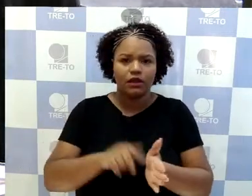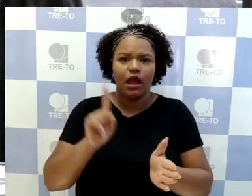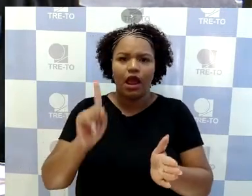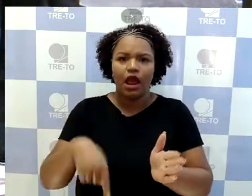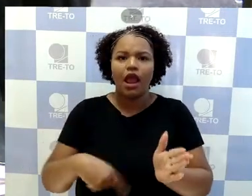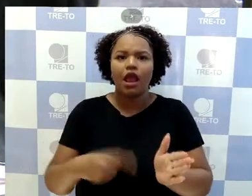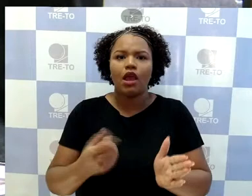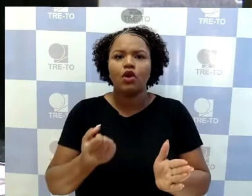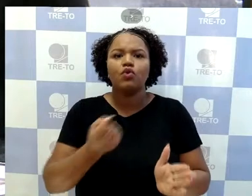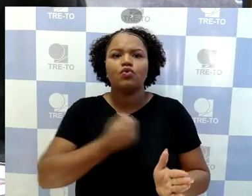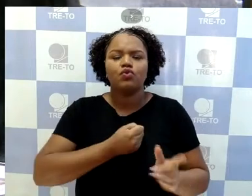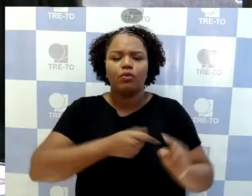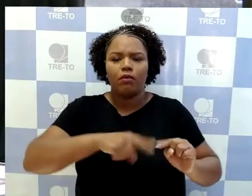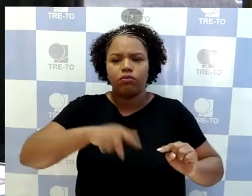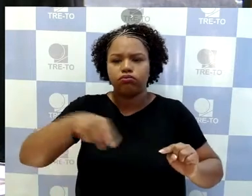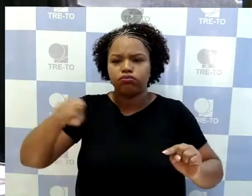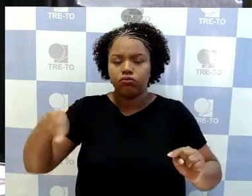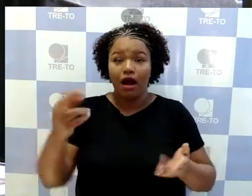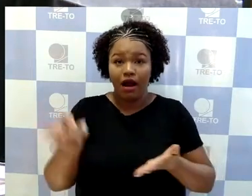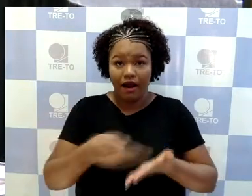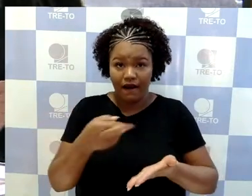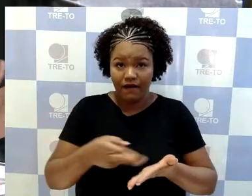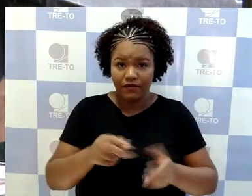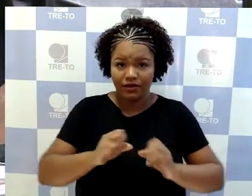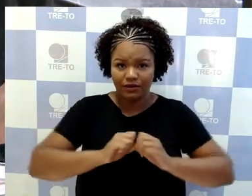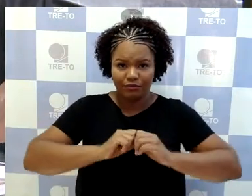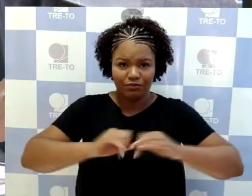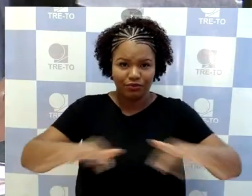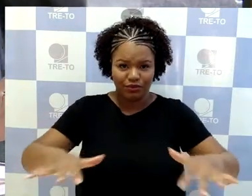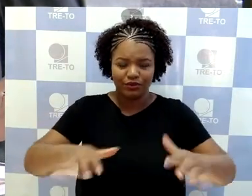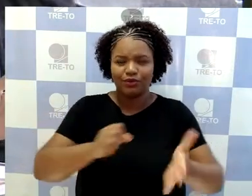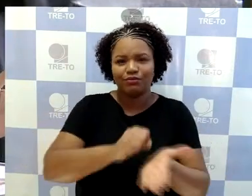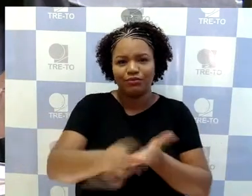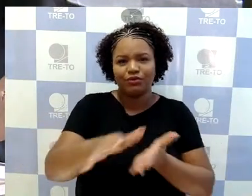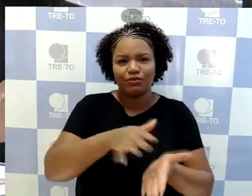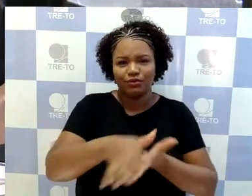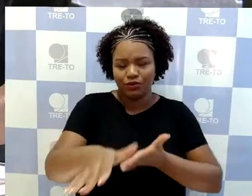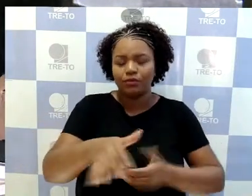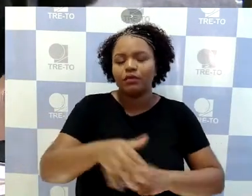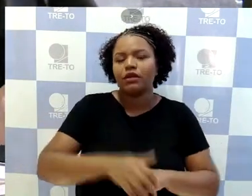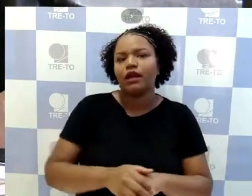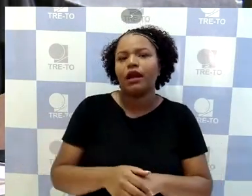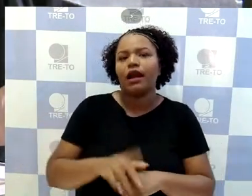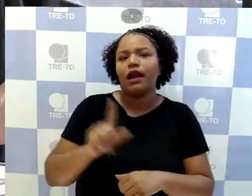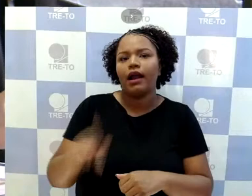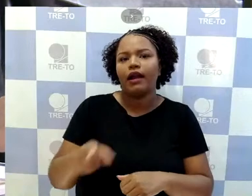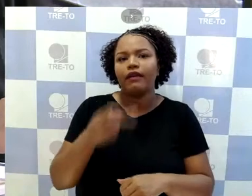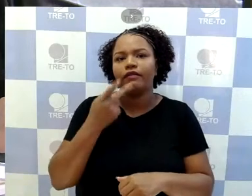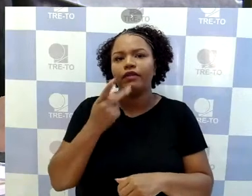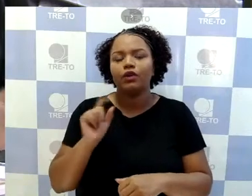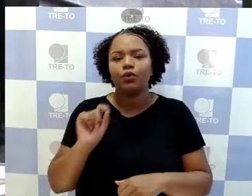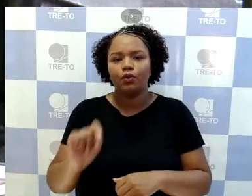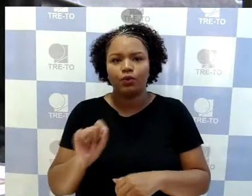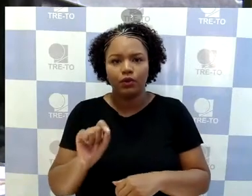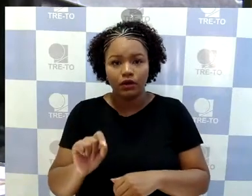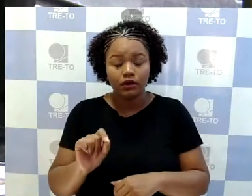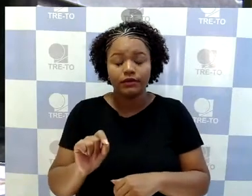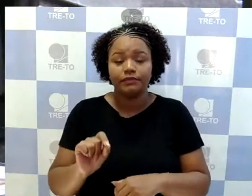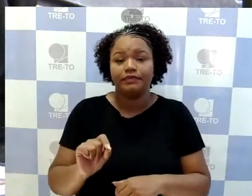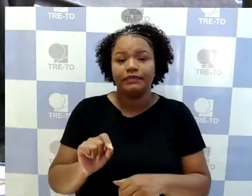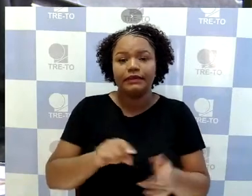Isto É, que apontava que, com fundamento em pesquisas eleitorais devidamente registradas,